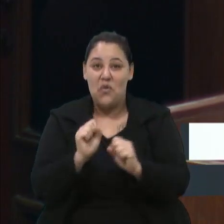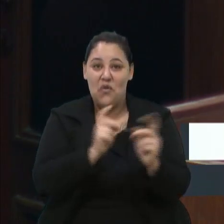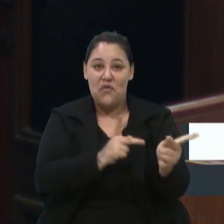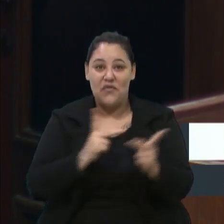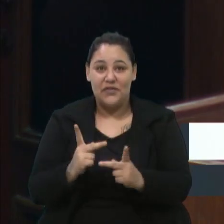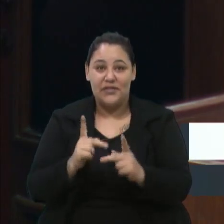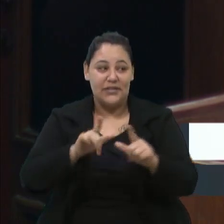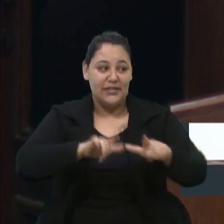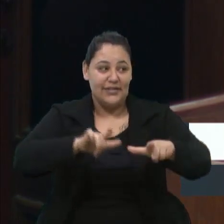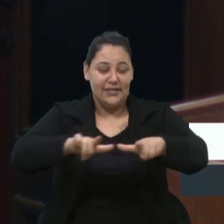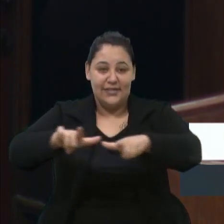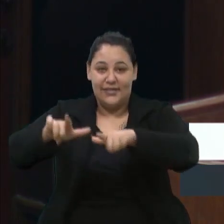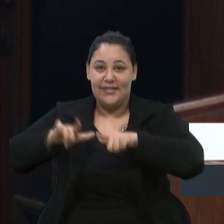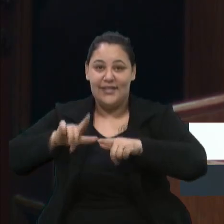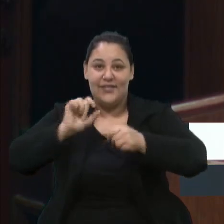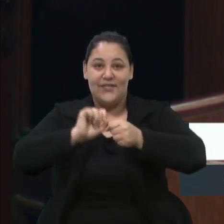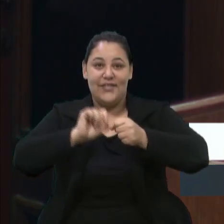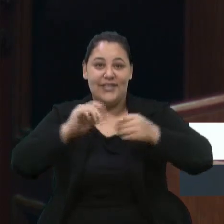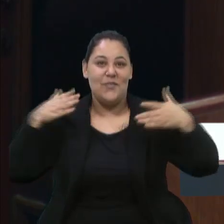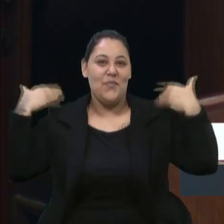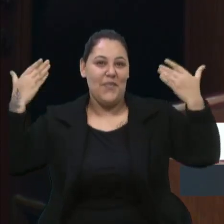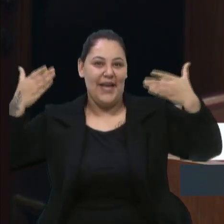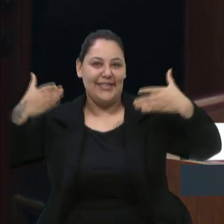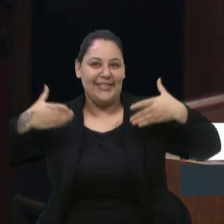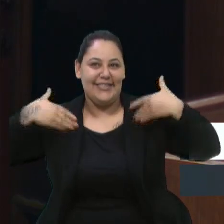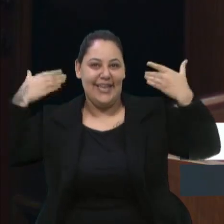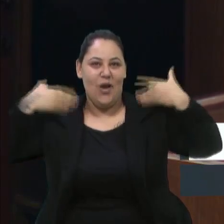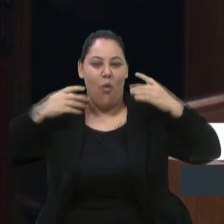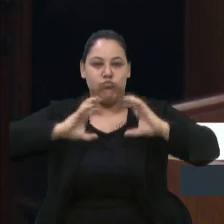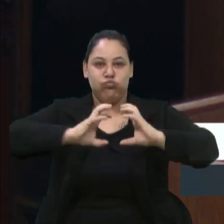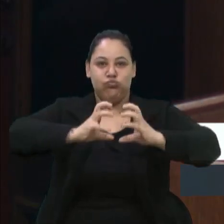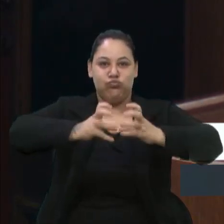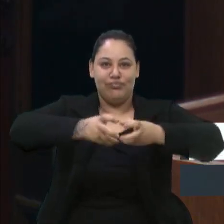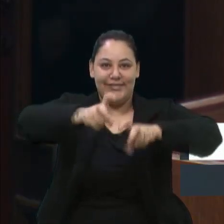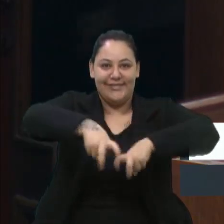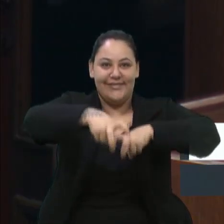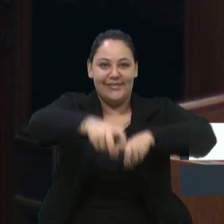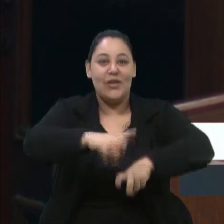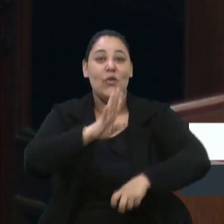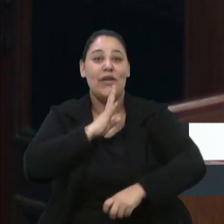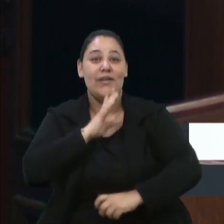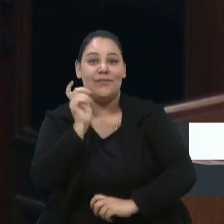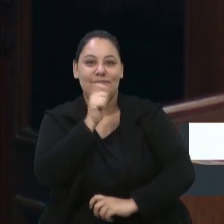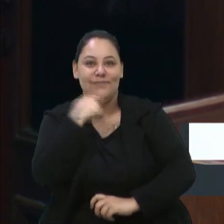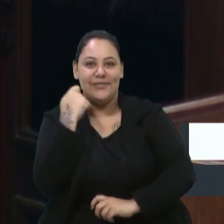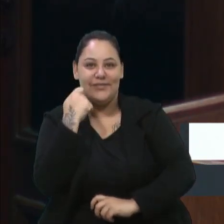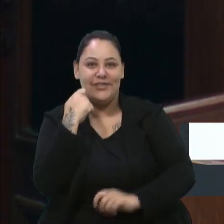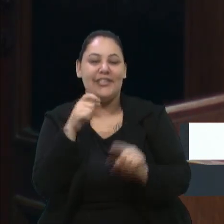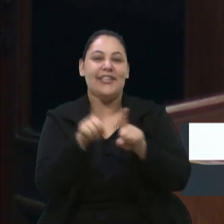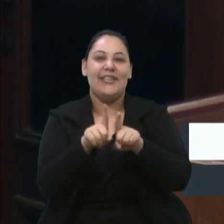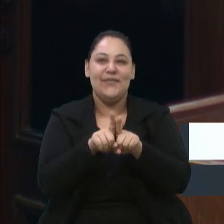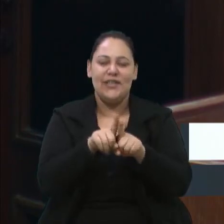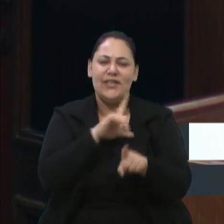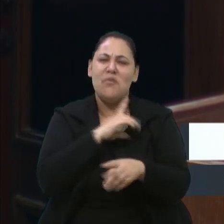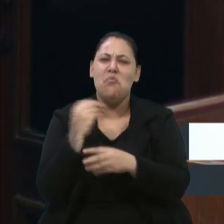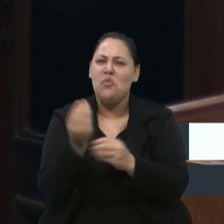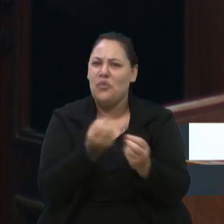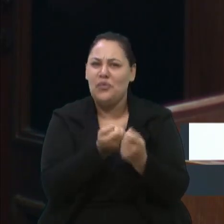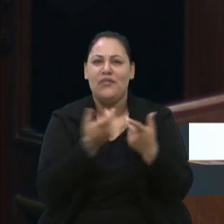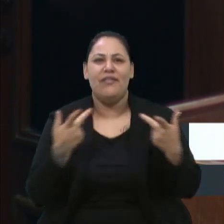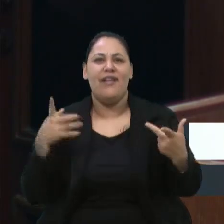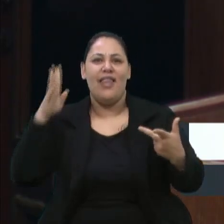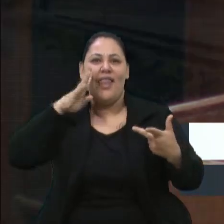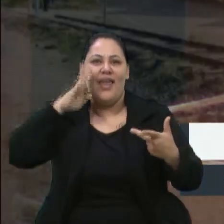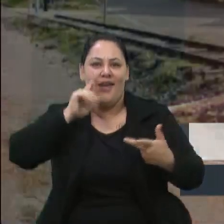locais, fazer um passeio de carretão na Terceira Légua, conhecer nossas cervejarias. Então, tem muita coisa bacana que